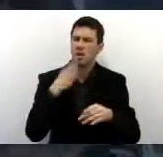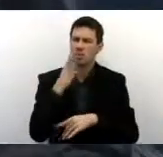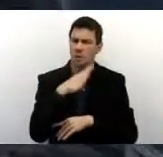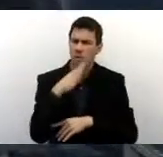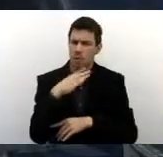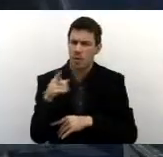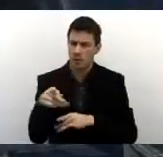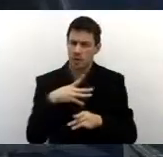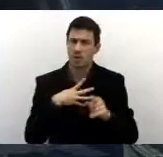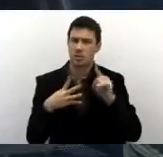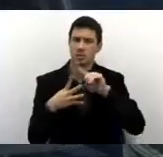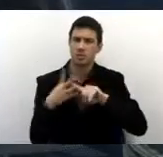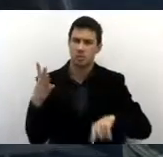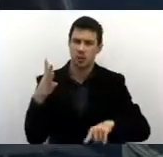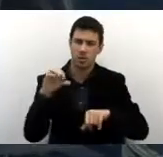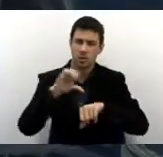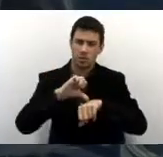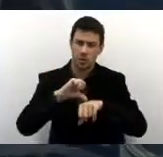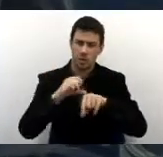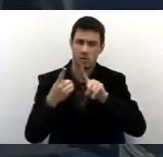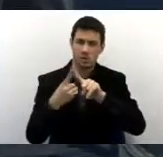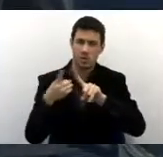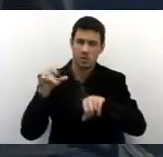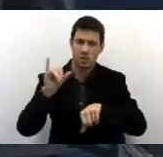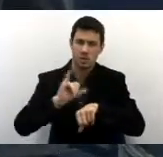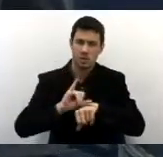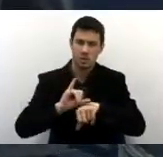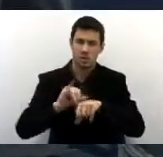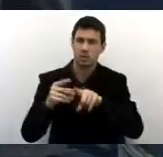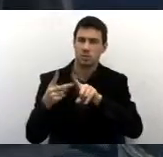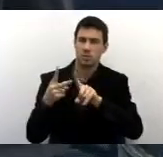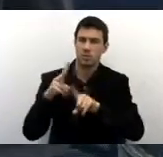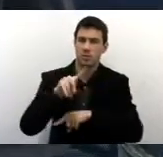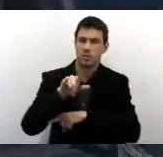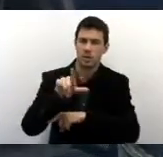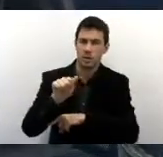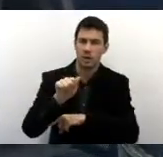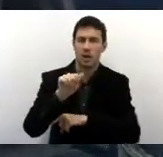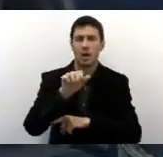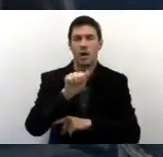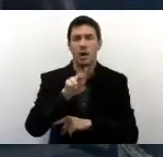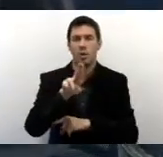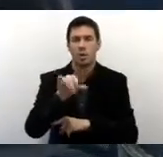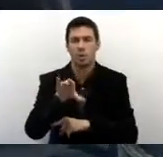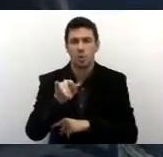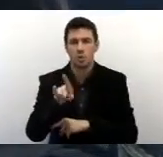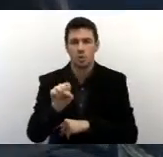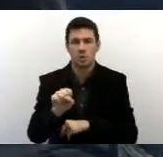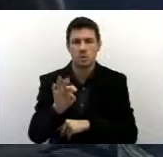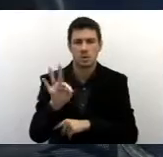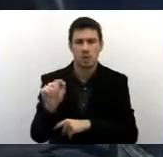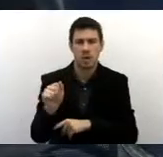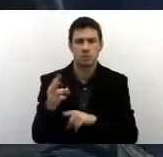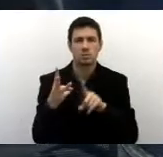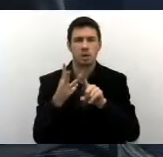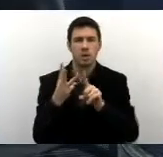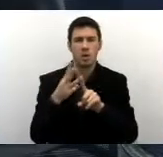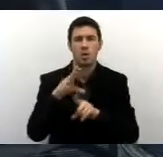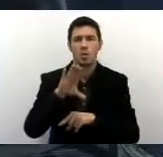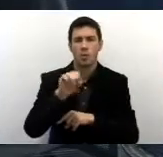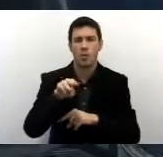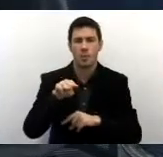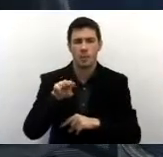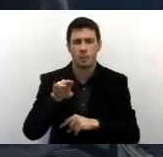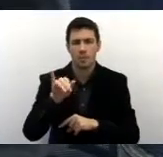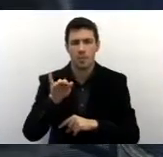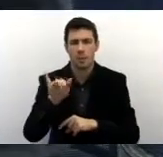São quatro unidades, no centro, na Vila Augusta, nos Pimentas e em Cumbica. E agora será a quinta unidade